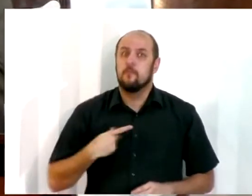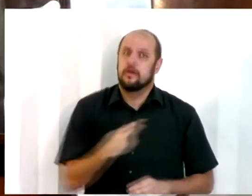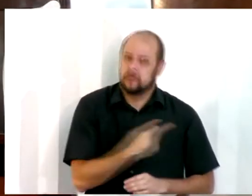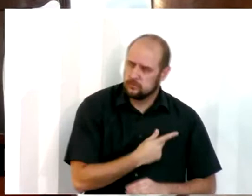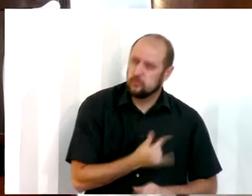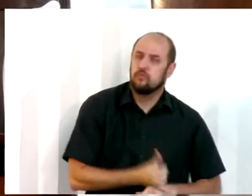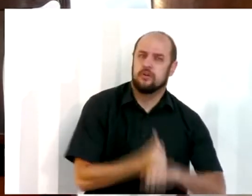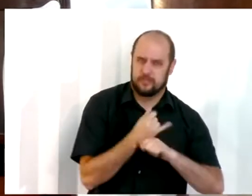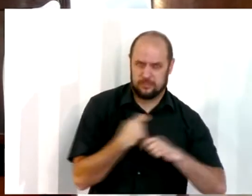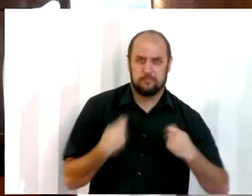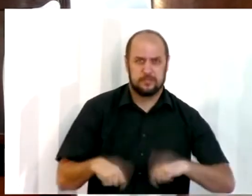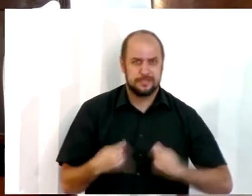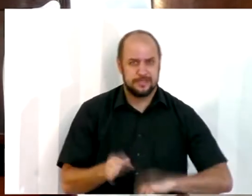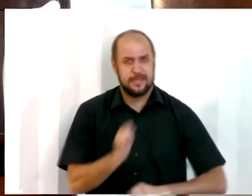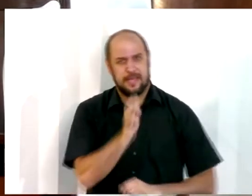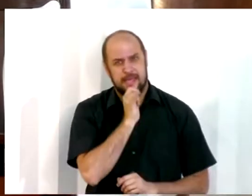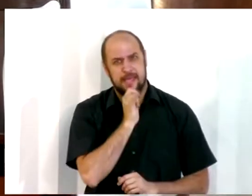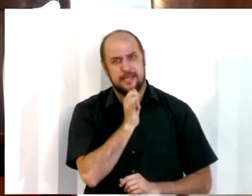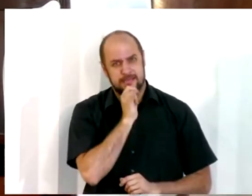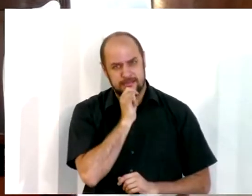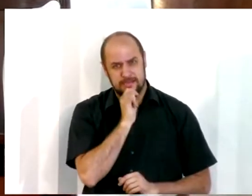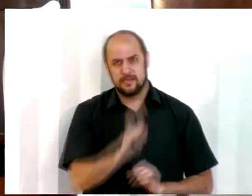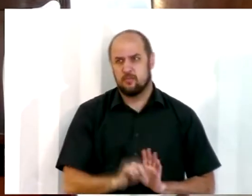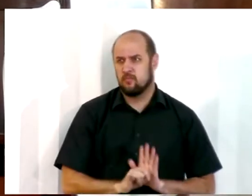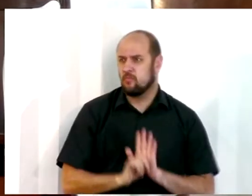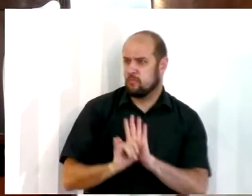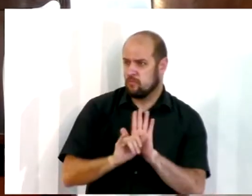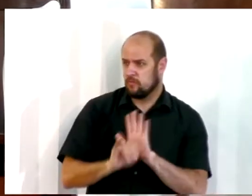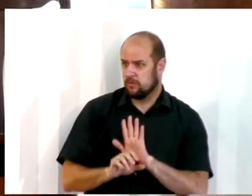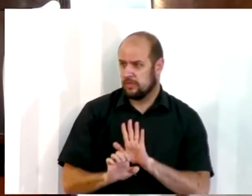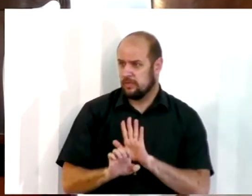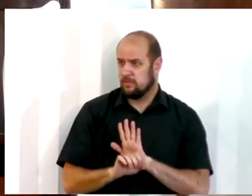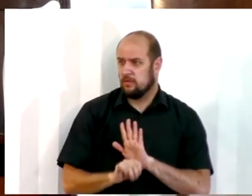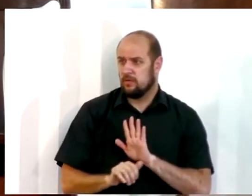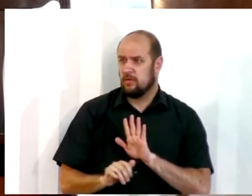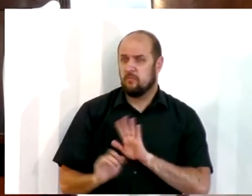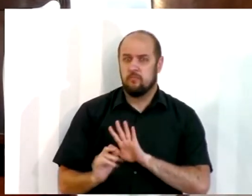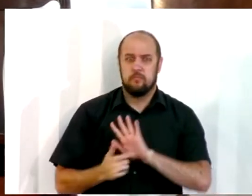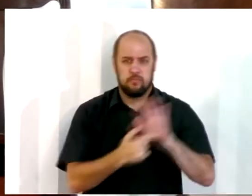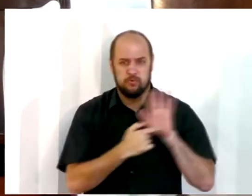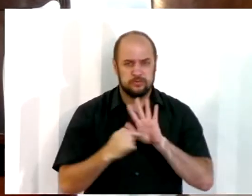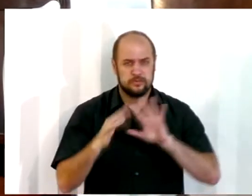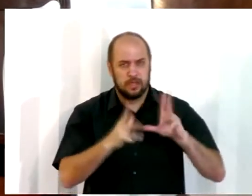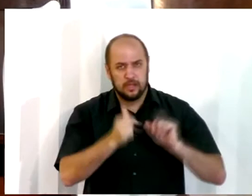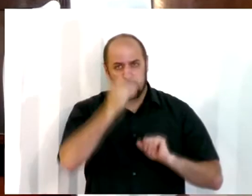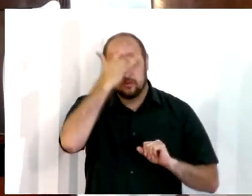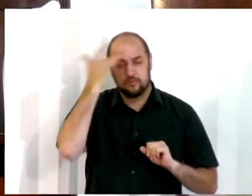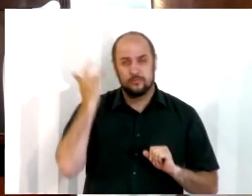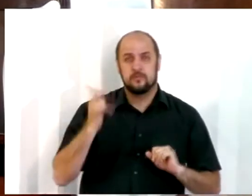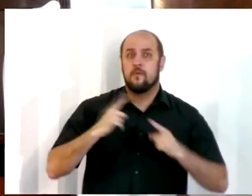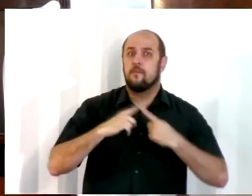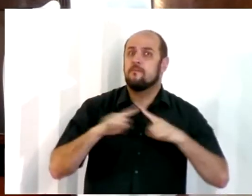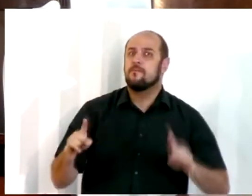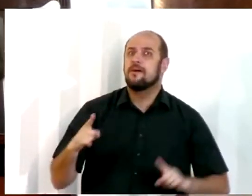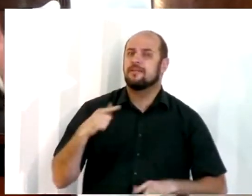oficiais, precisamos ser exemplo e modelo para o rebanho. Precisamos sim discipular. Mas esse é um ministério da Igreja toda.